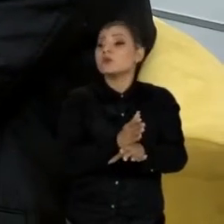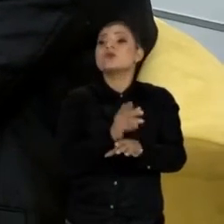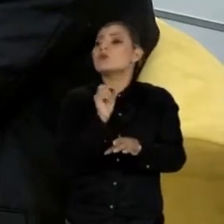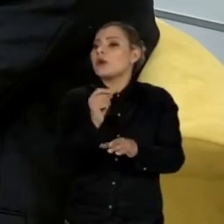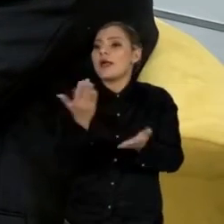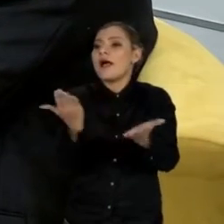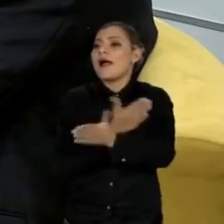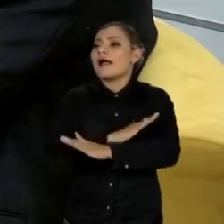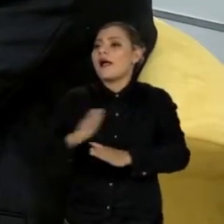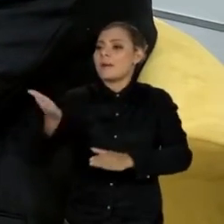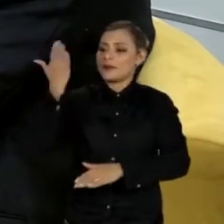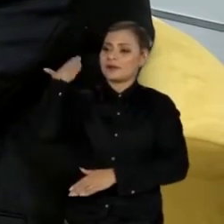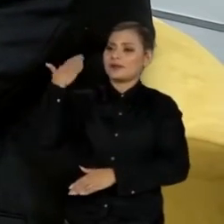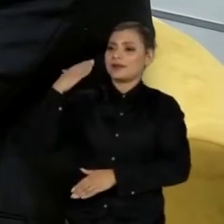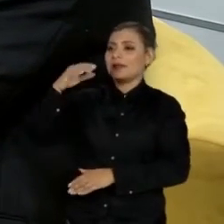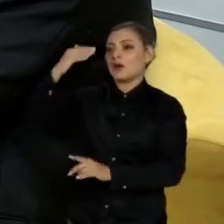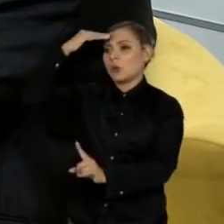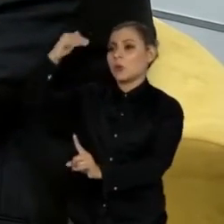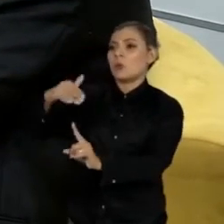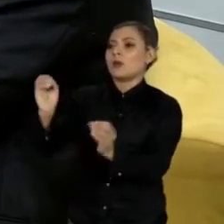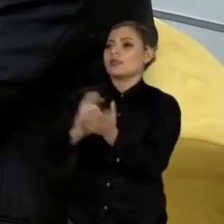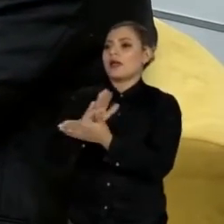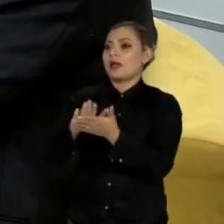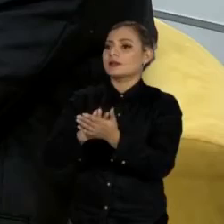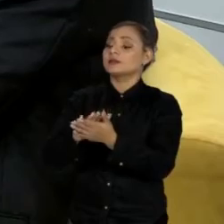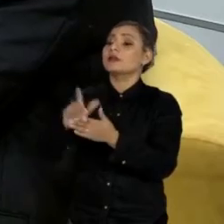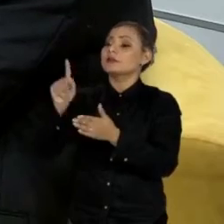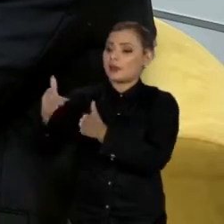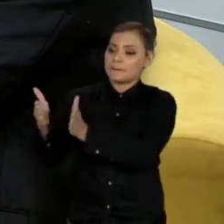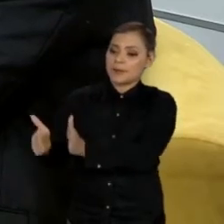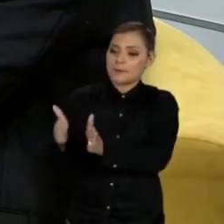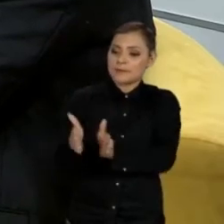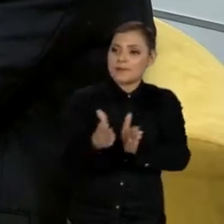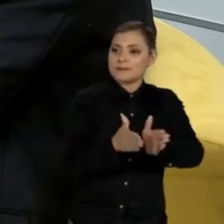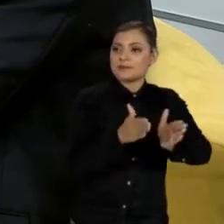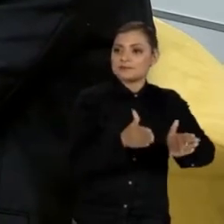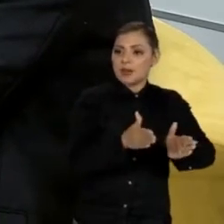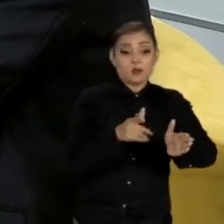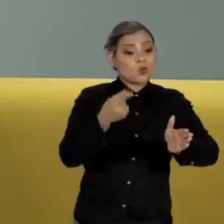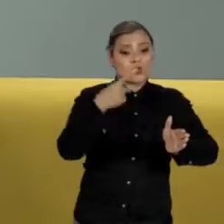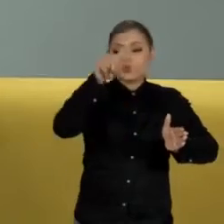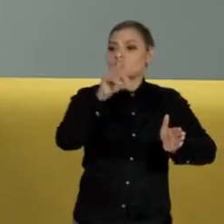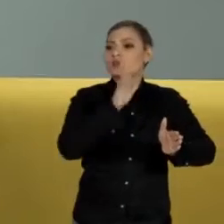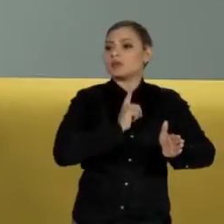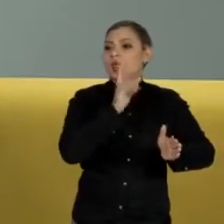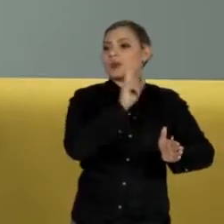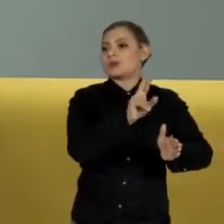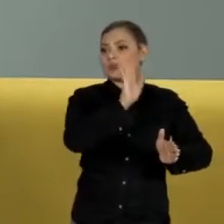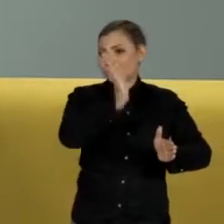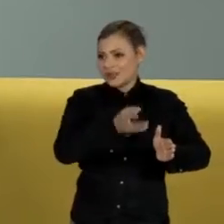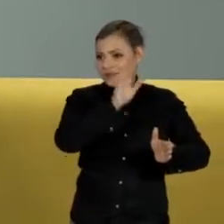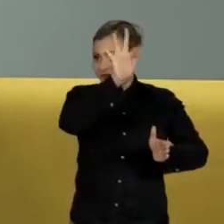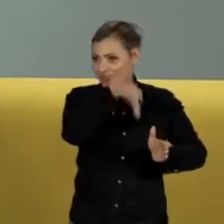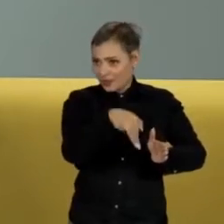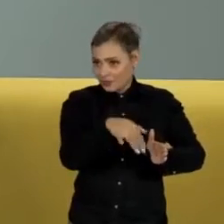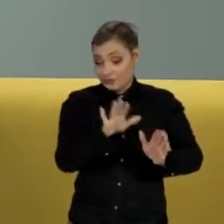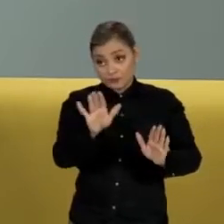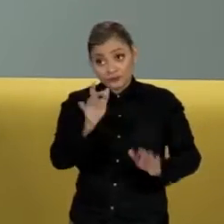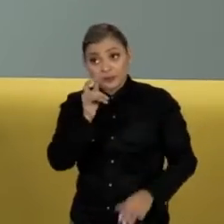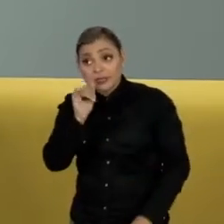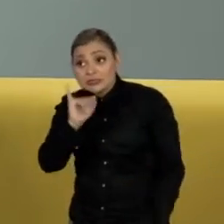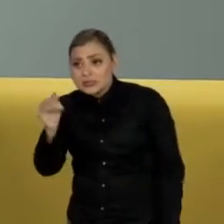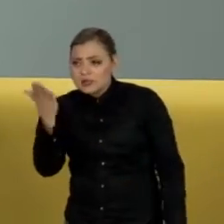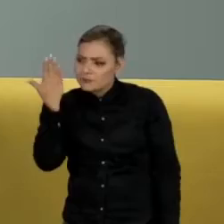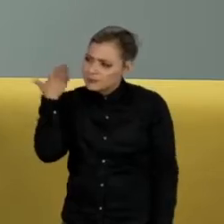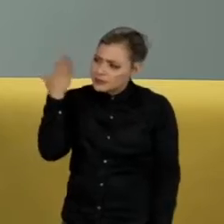acaba a presunção de não culpabilidade, mal chamada de presunção de inocência. Pena de prisão. Se a gente olhar o